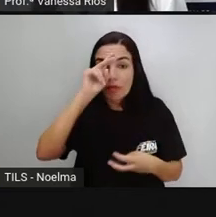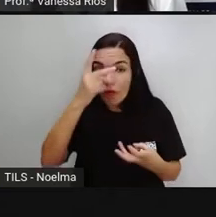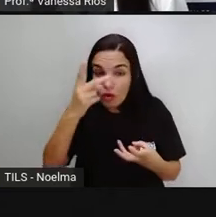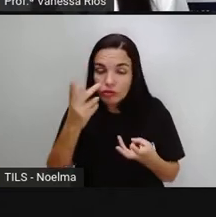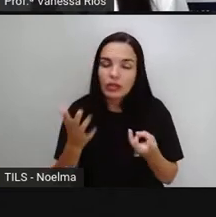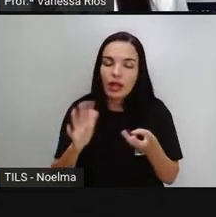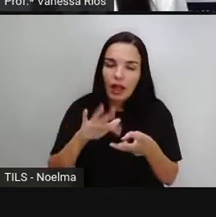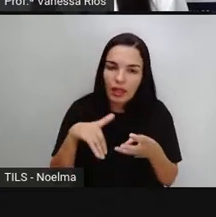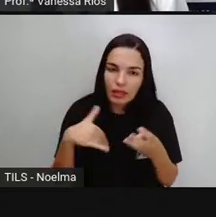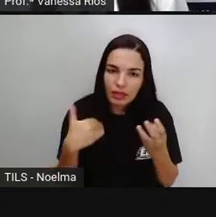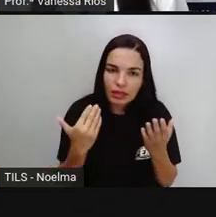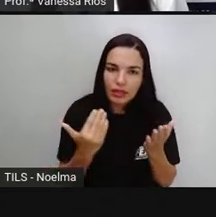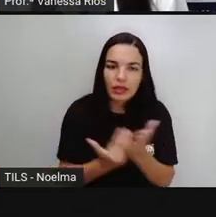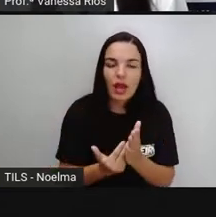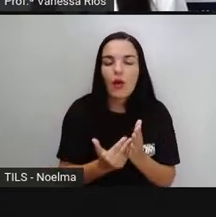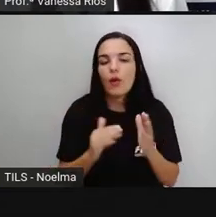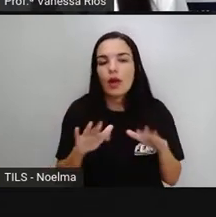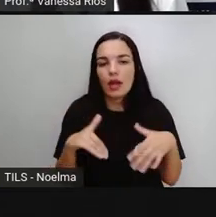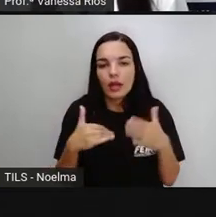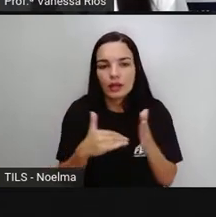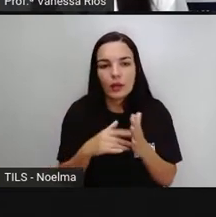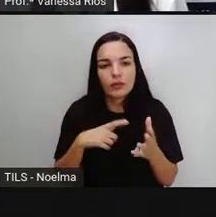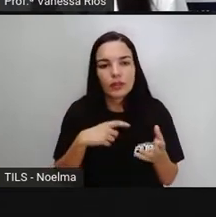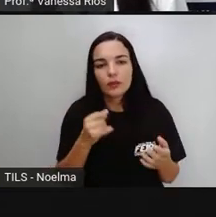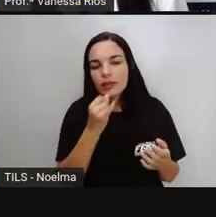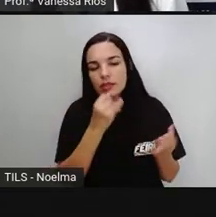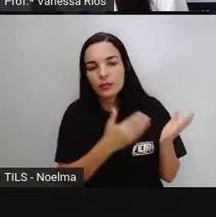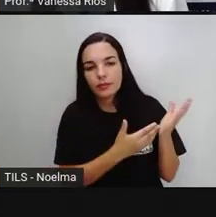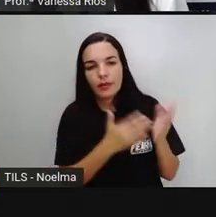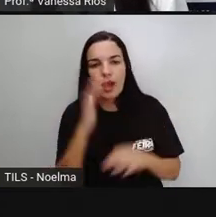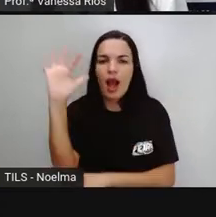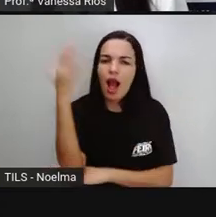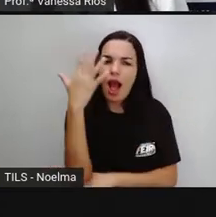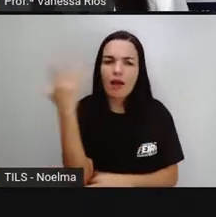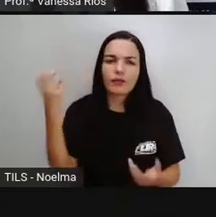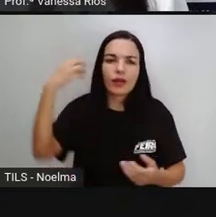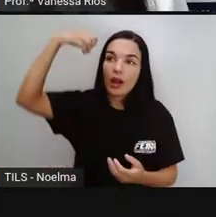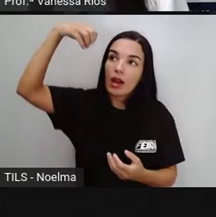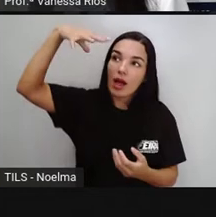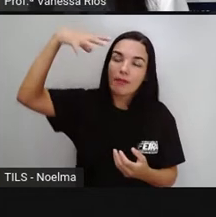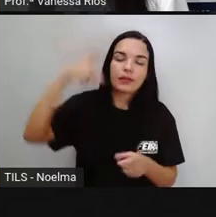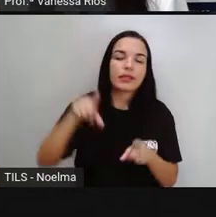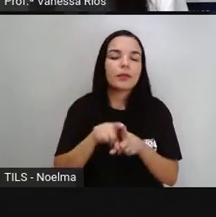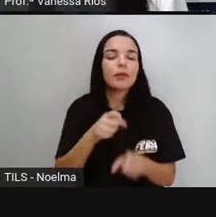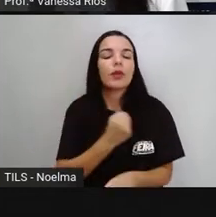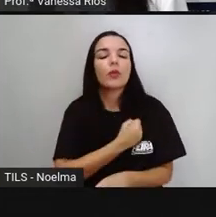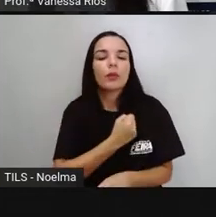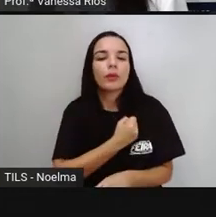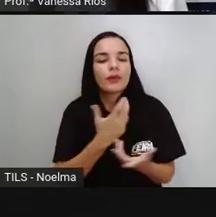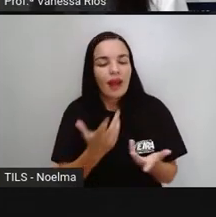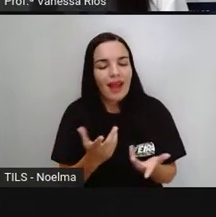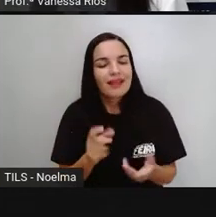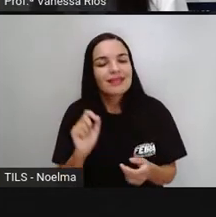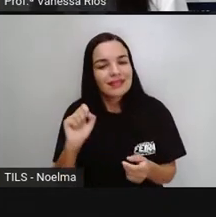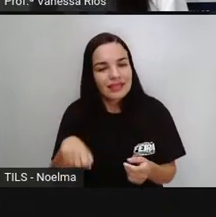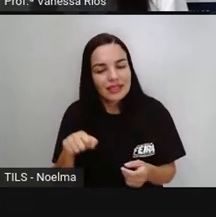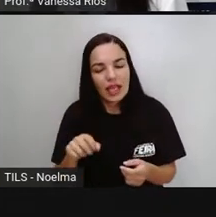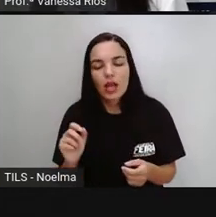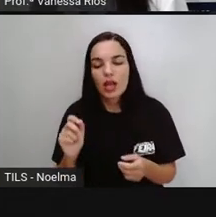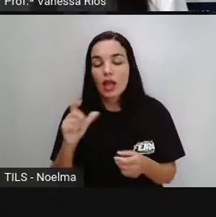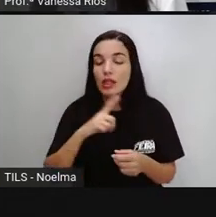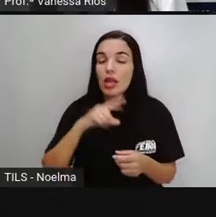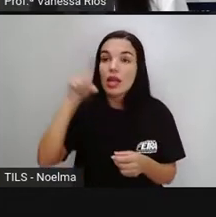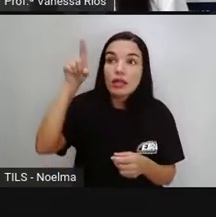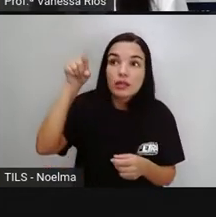antepenúltima. E os exemplos que a Pro trouxe, Árvore, lâmpada e número. Também marcados aí pela